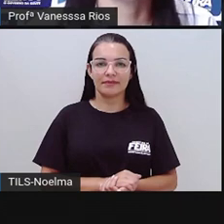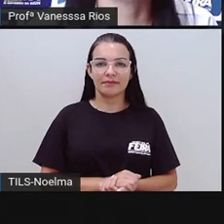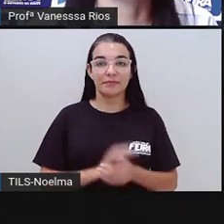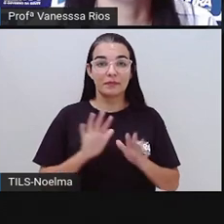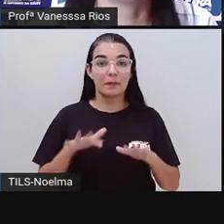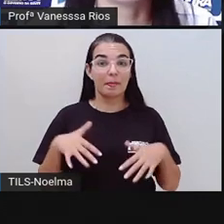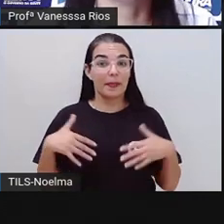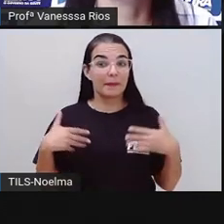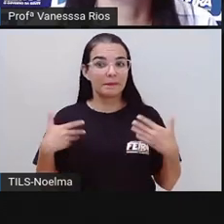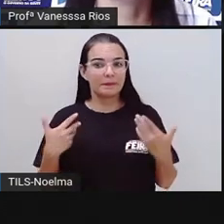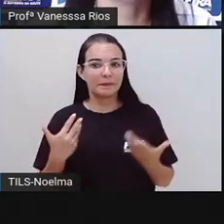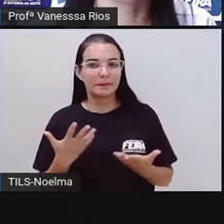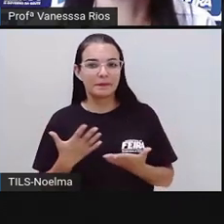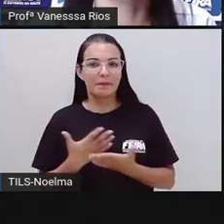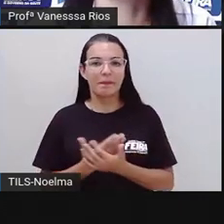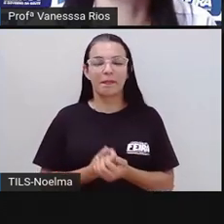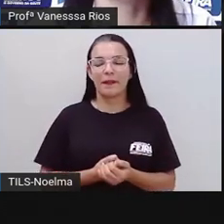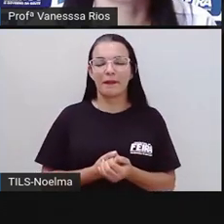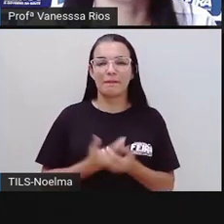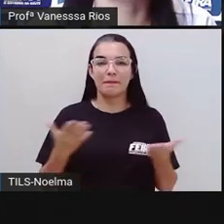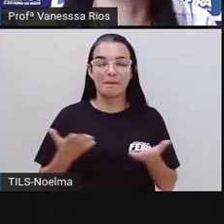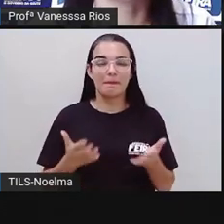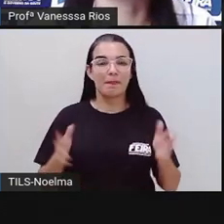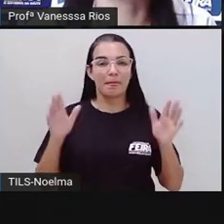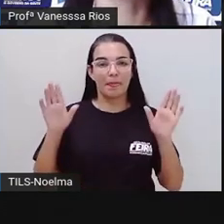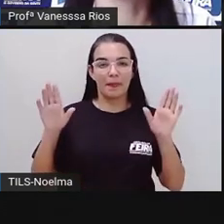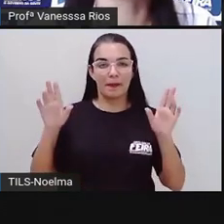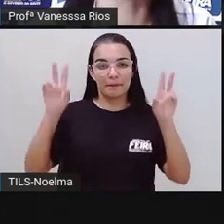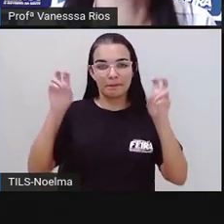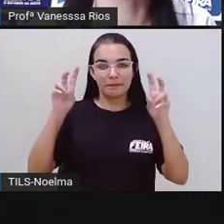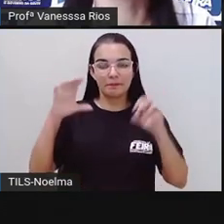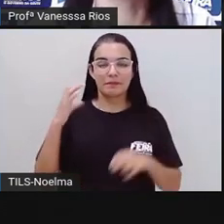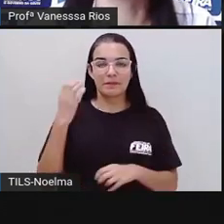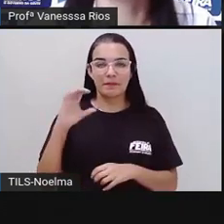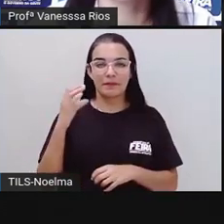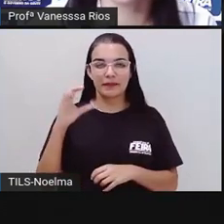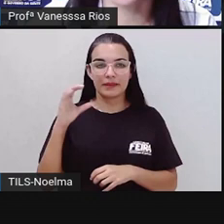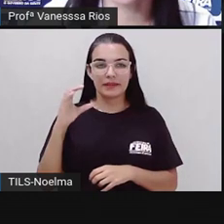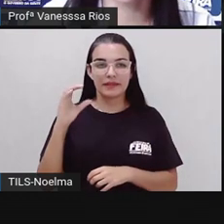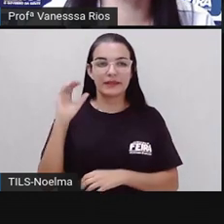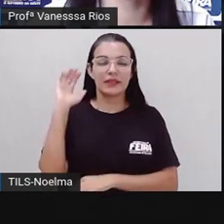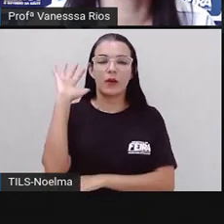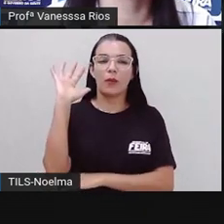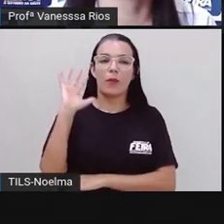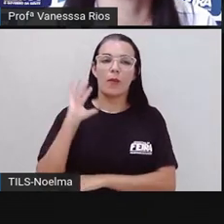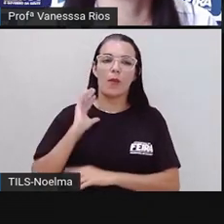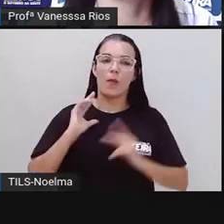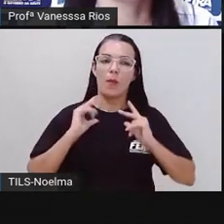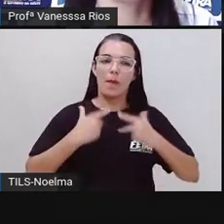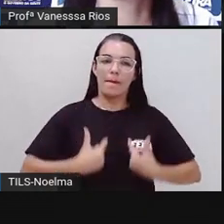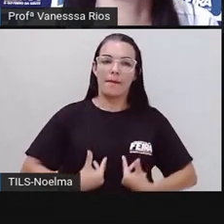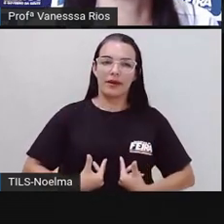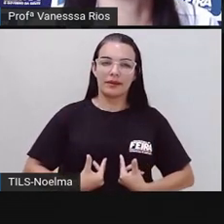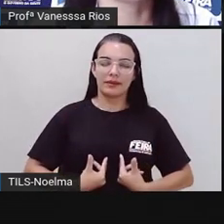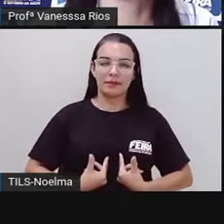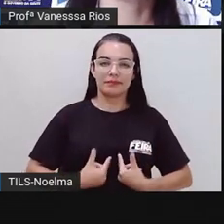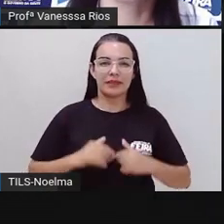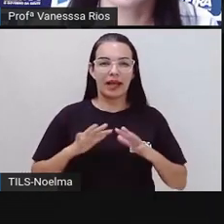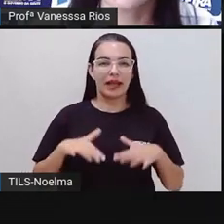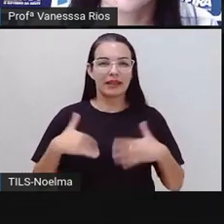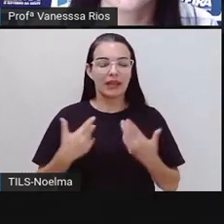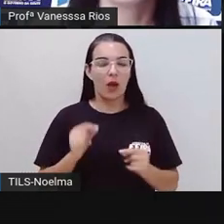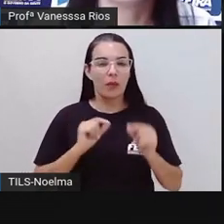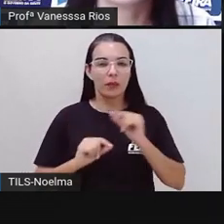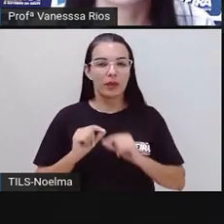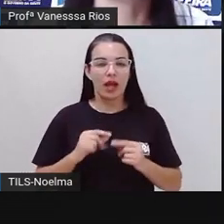Então, turma, nossa videoaula agora de ciências humanas. E nessa videoaula de